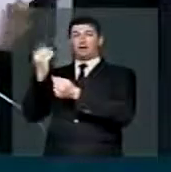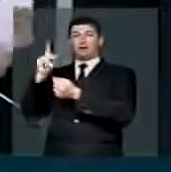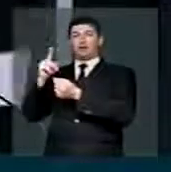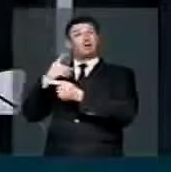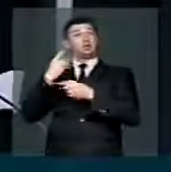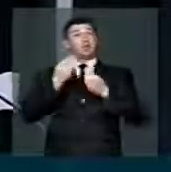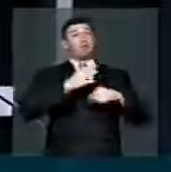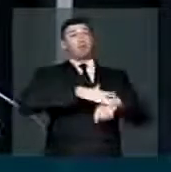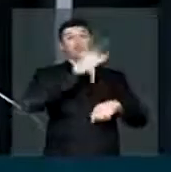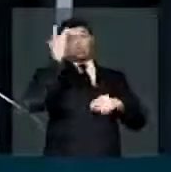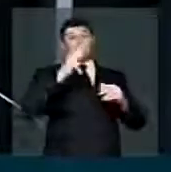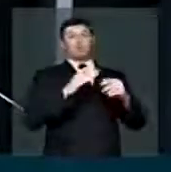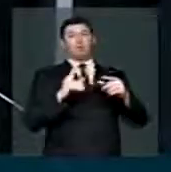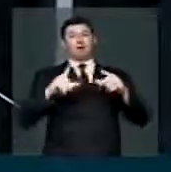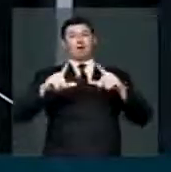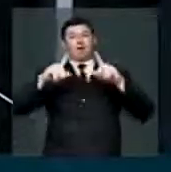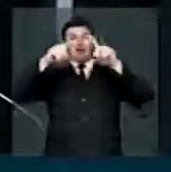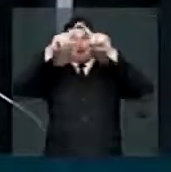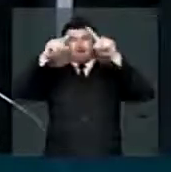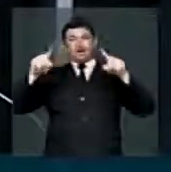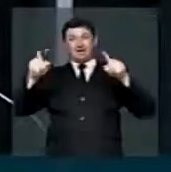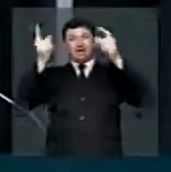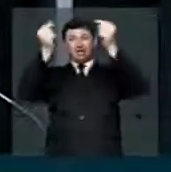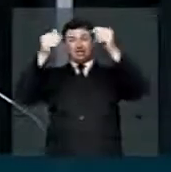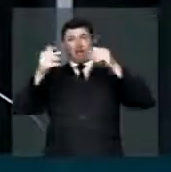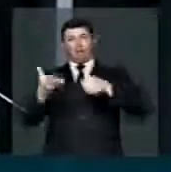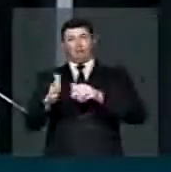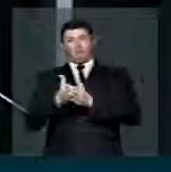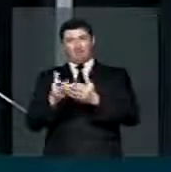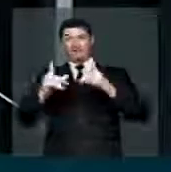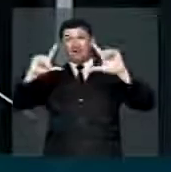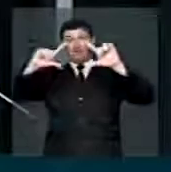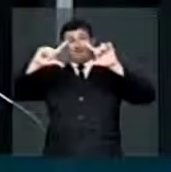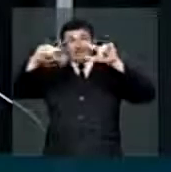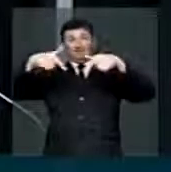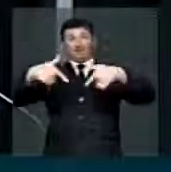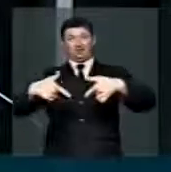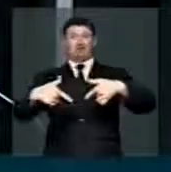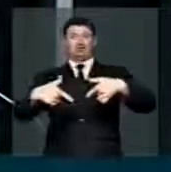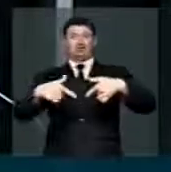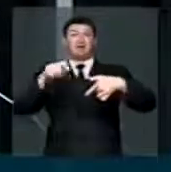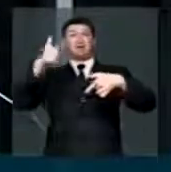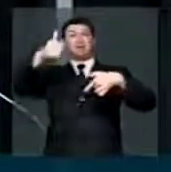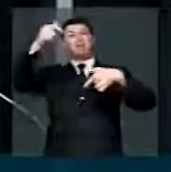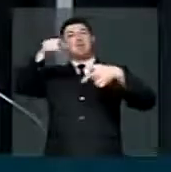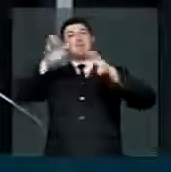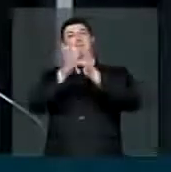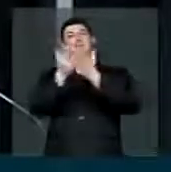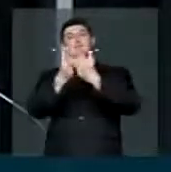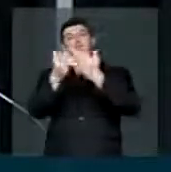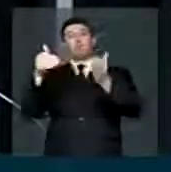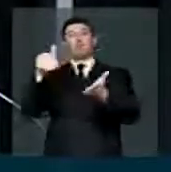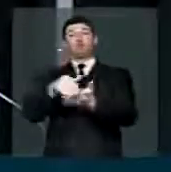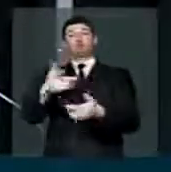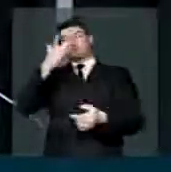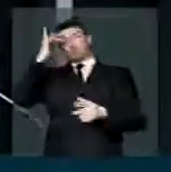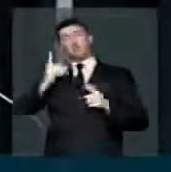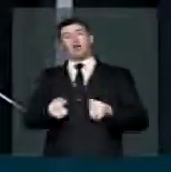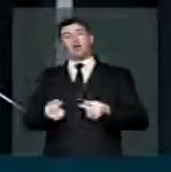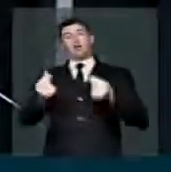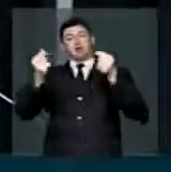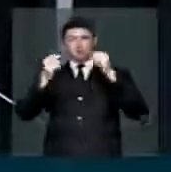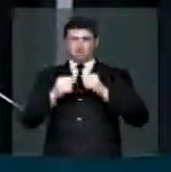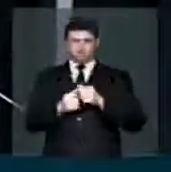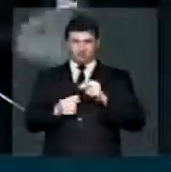inverter essa pirâmide. A pirâmide tem que atender à base, que são os pobres, os humildes, os necessitados, os mais